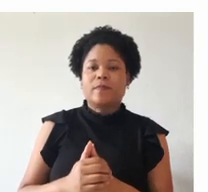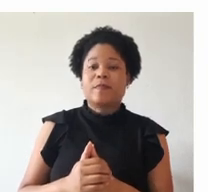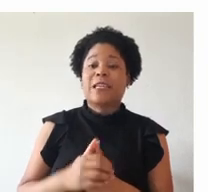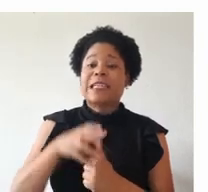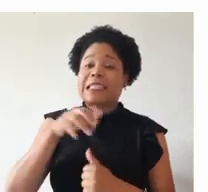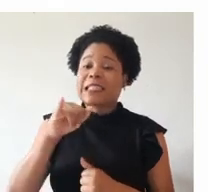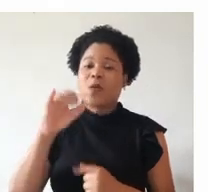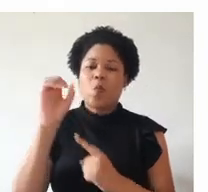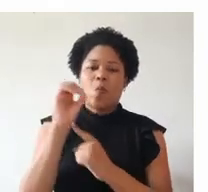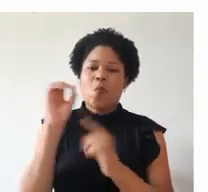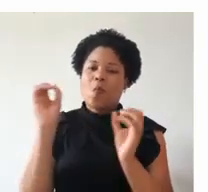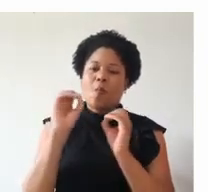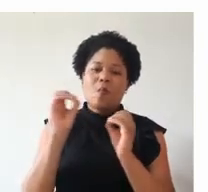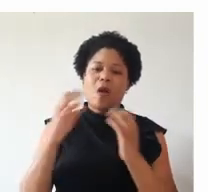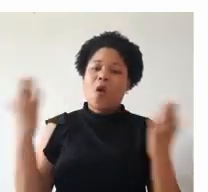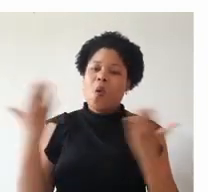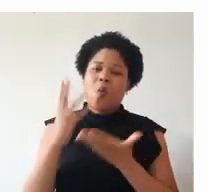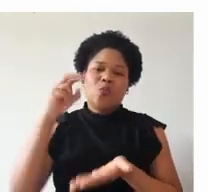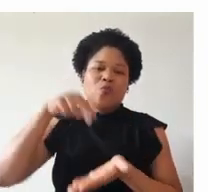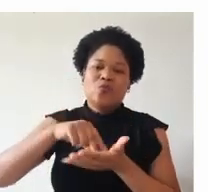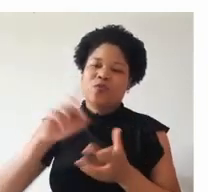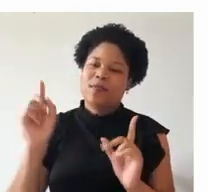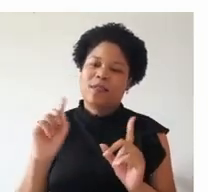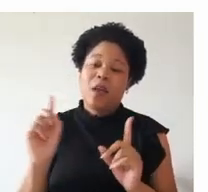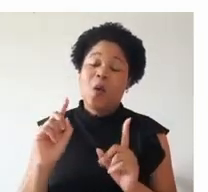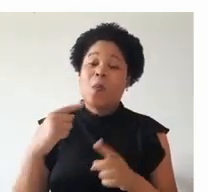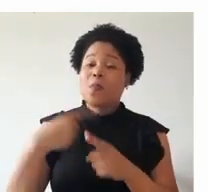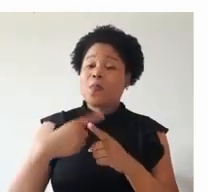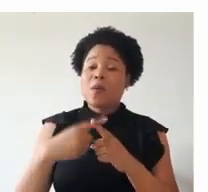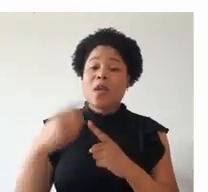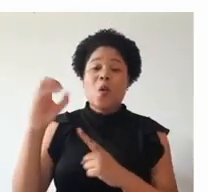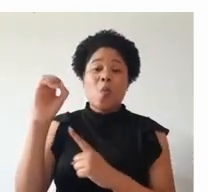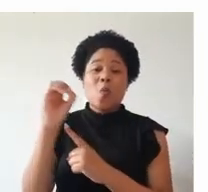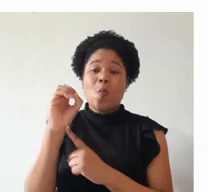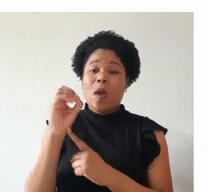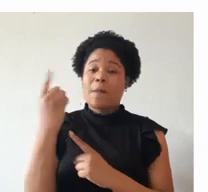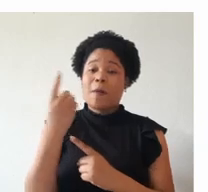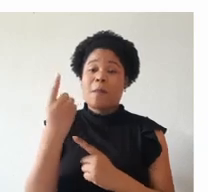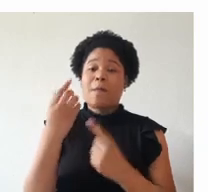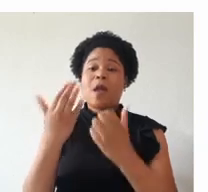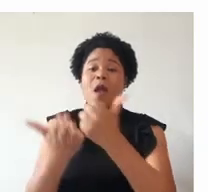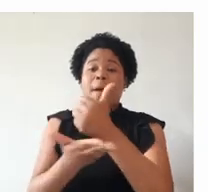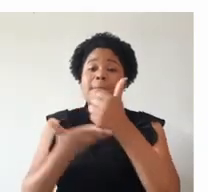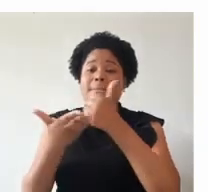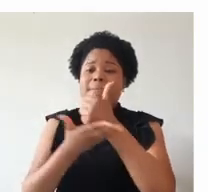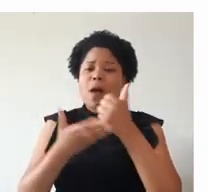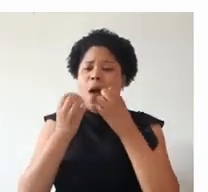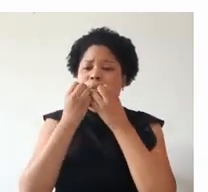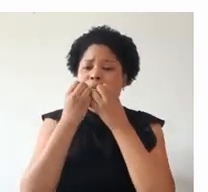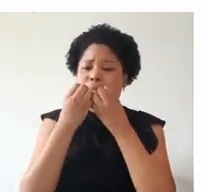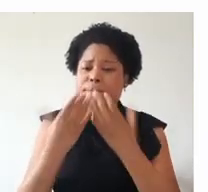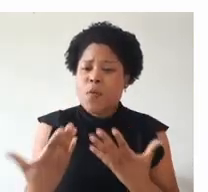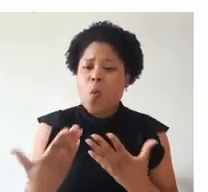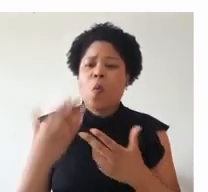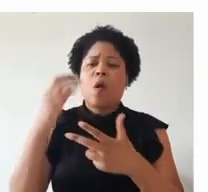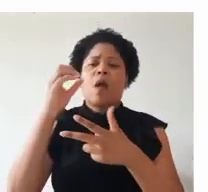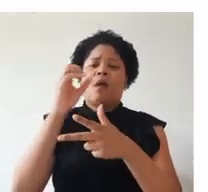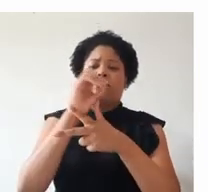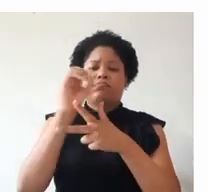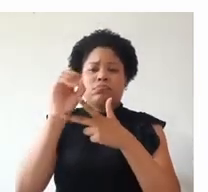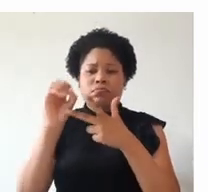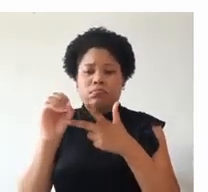E se não fosse o IEF, eu não estaria aqui. Porque o IEF, primeiramente, nos dá uma base muito boa, né? Do